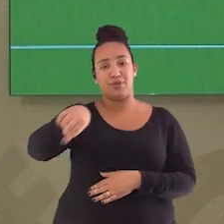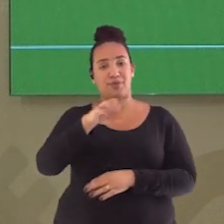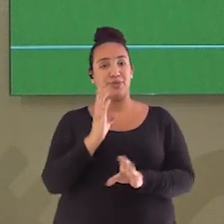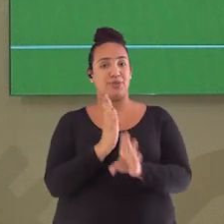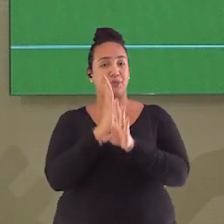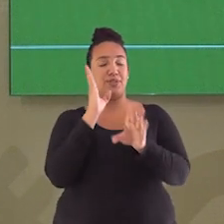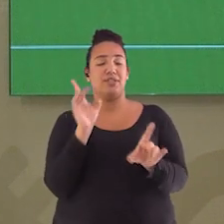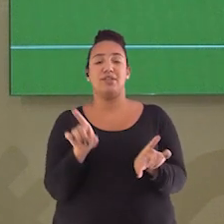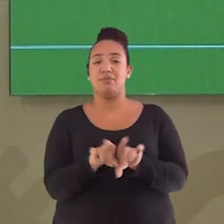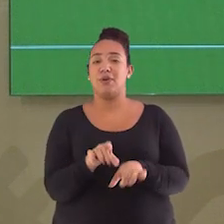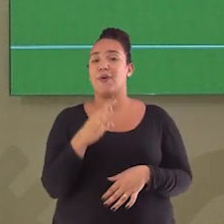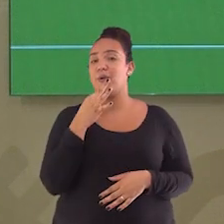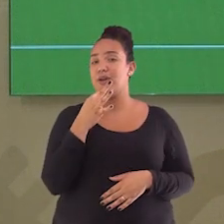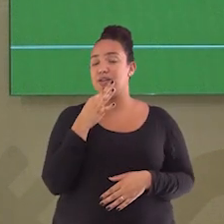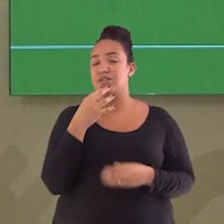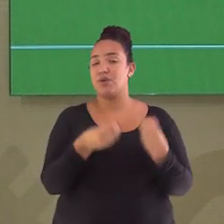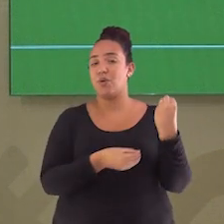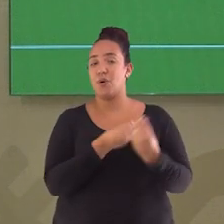processo de compostagem.